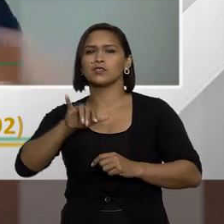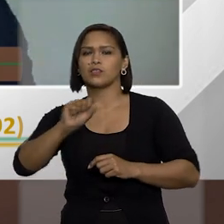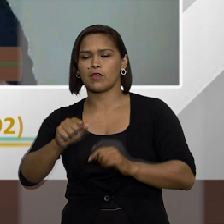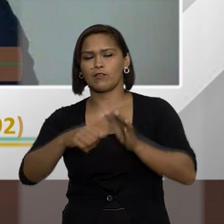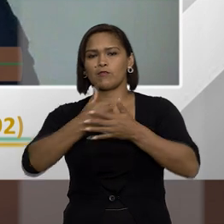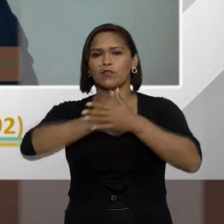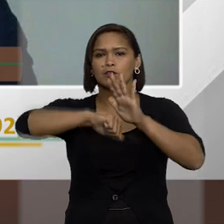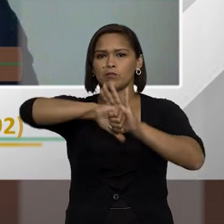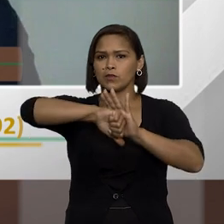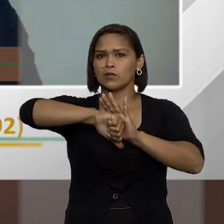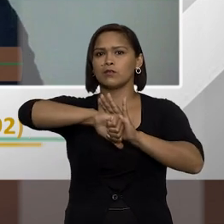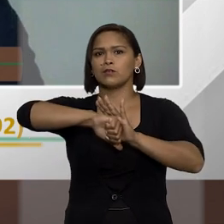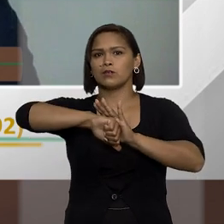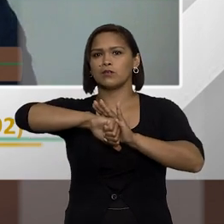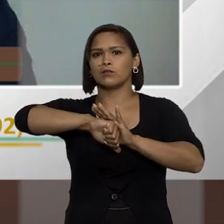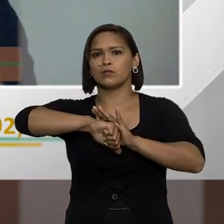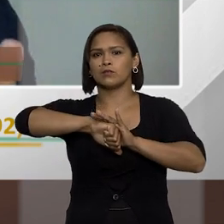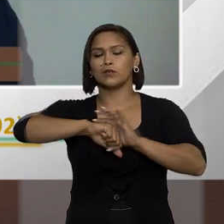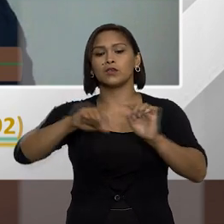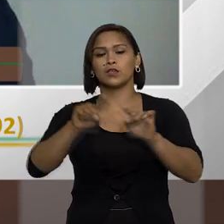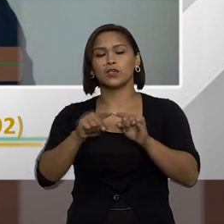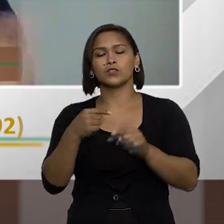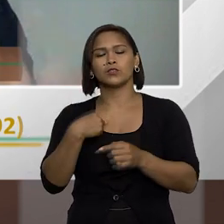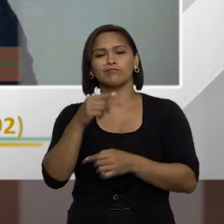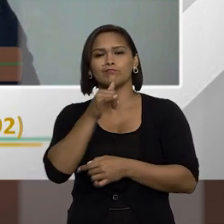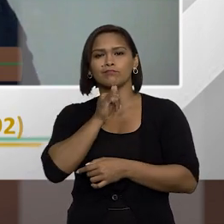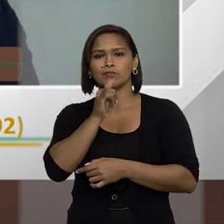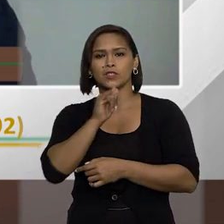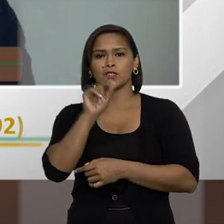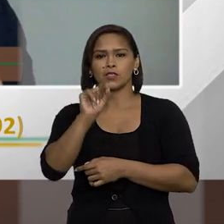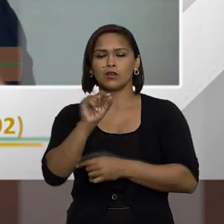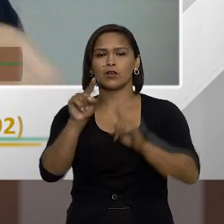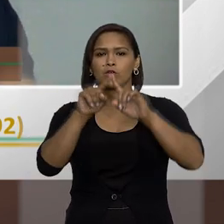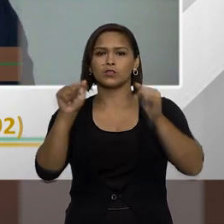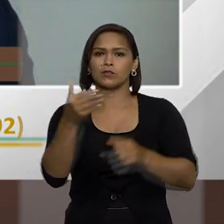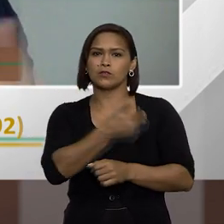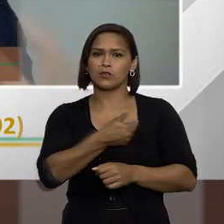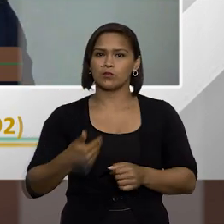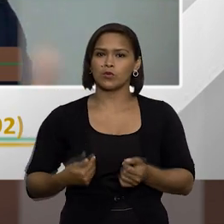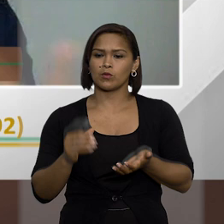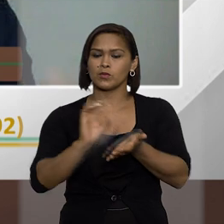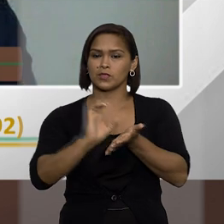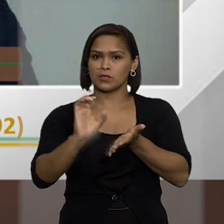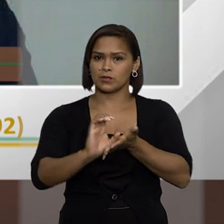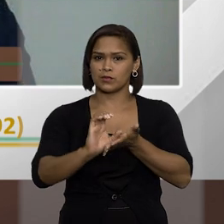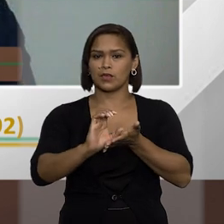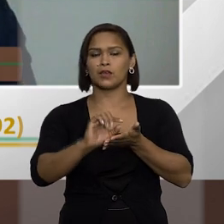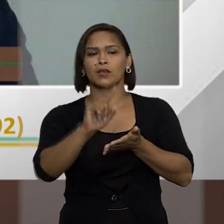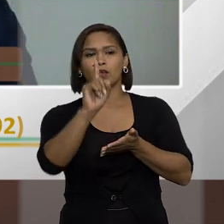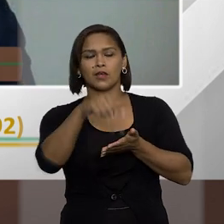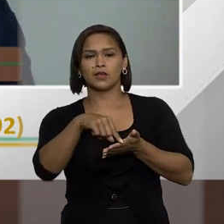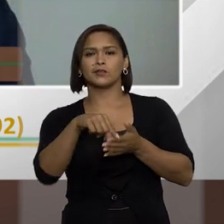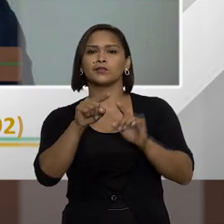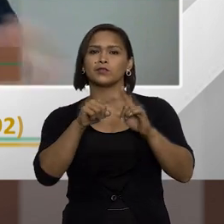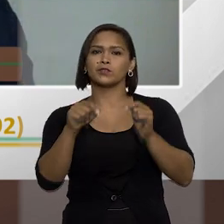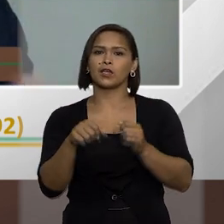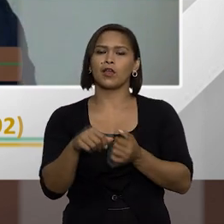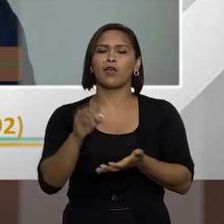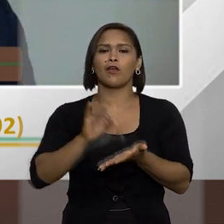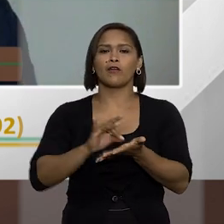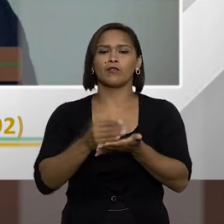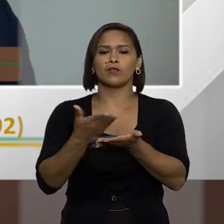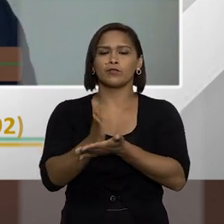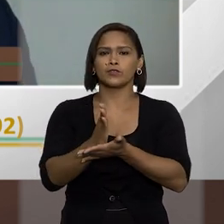cível, na esfera criminal. E se a gente pega, por exemplo, um servidor público estatutário, um servidor público, por exemplo,